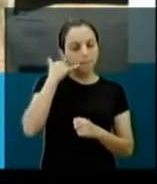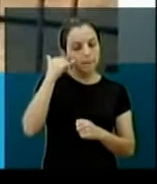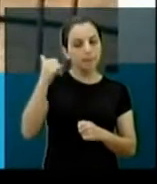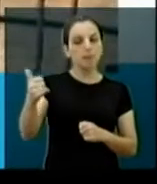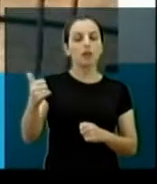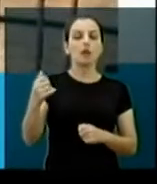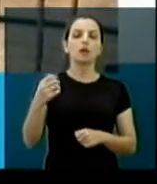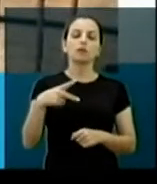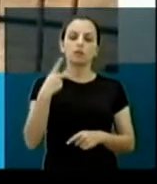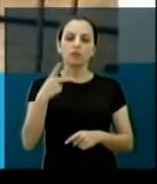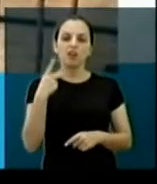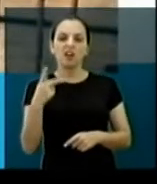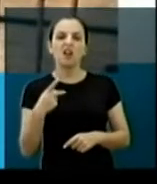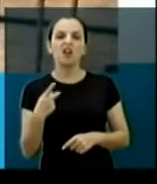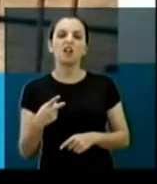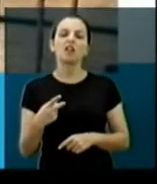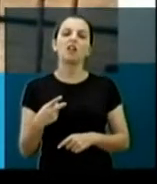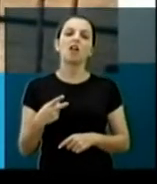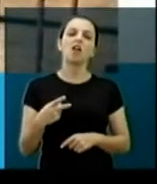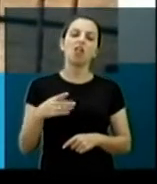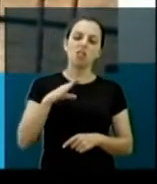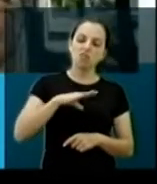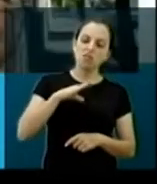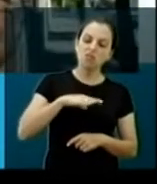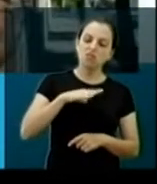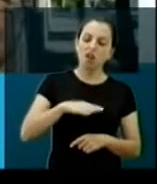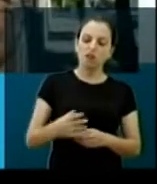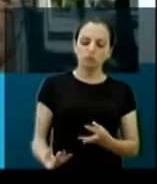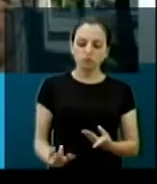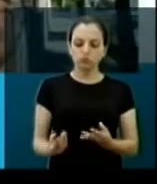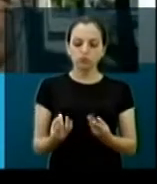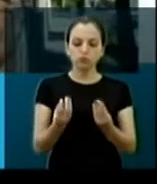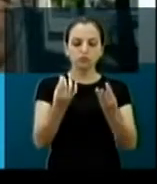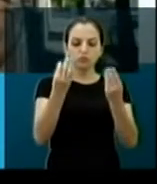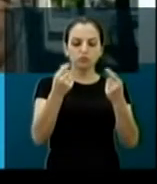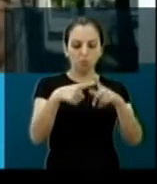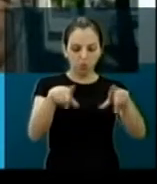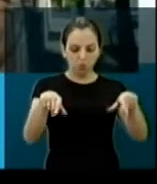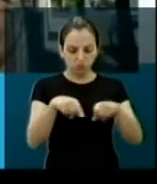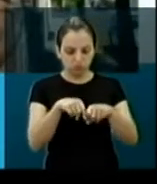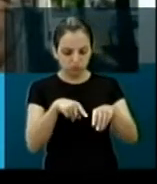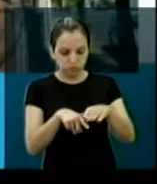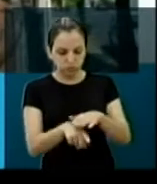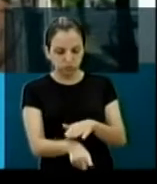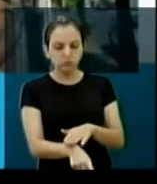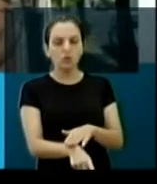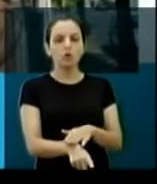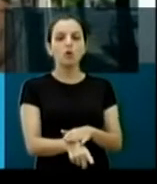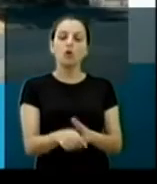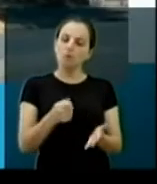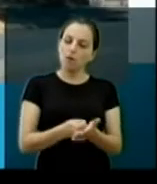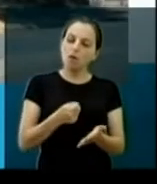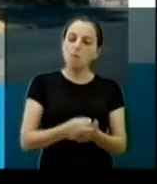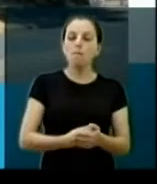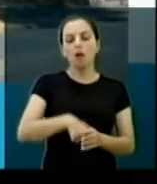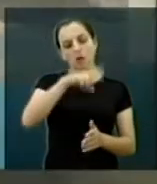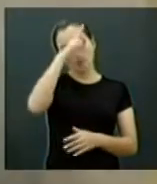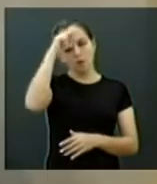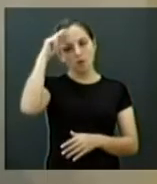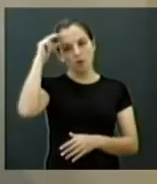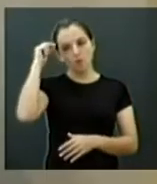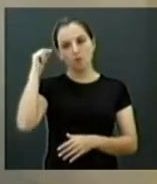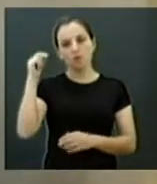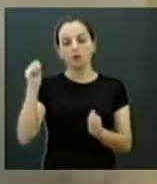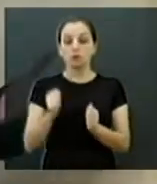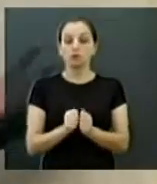a cidade está cheia de mato, buraco, também, e estamos aqui, vamos cobrar do prefeito, vamos estar juntos, para cada vez mais limpar, tampar os